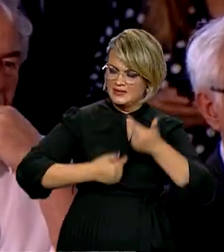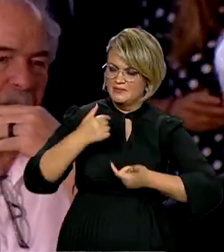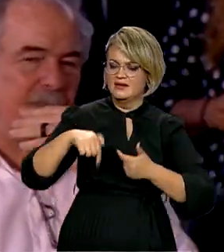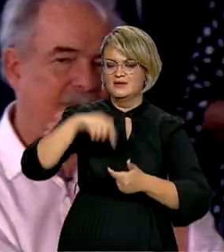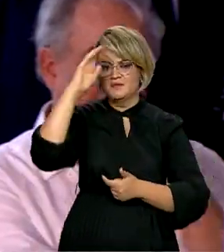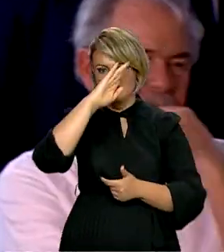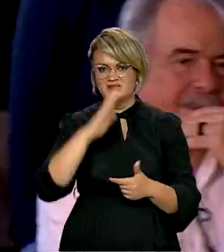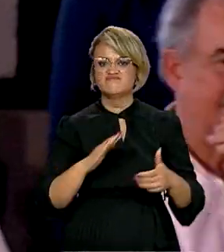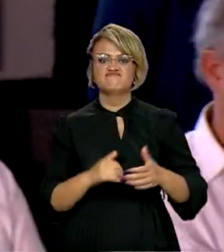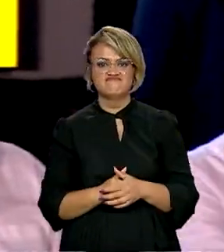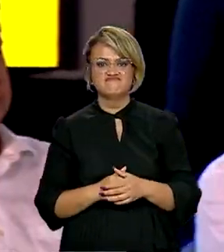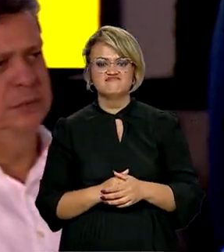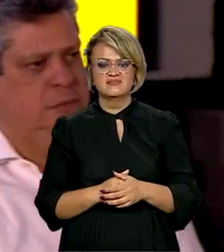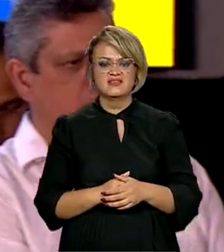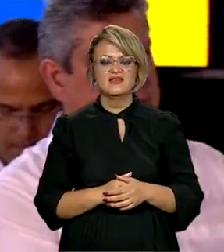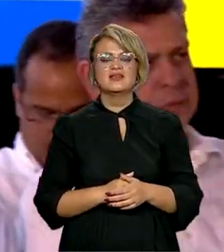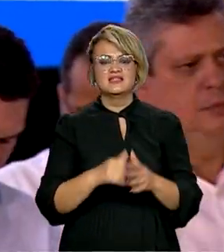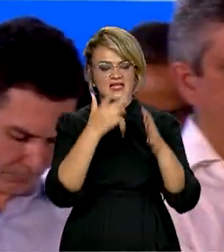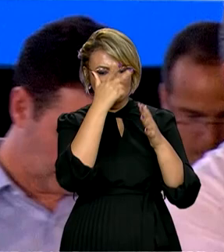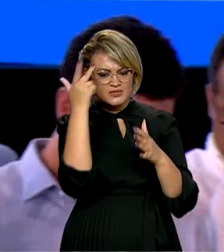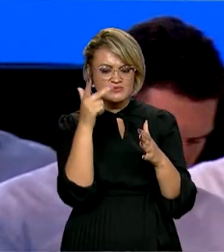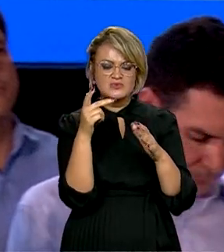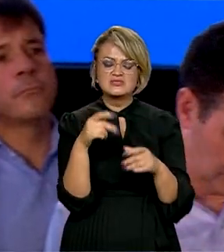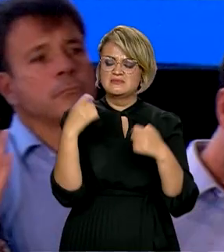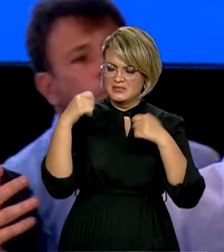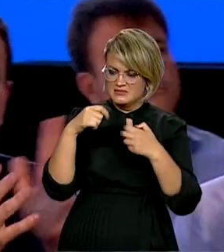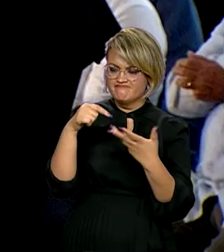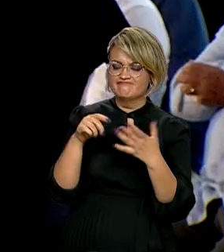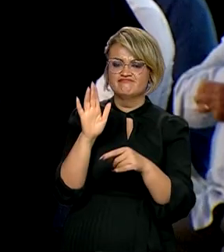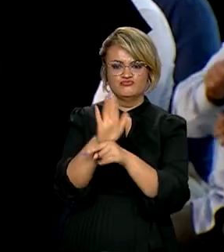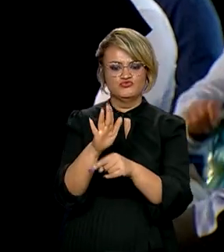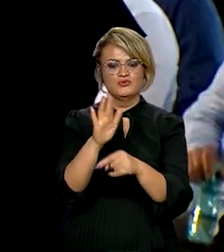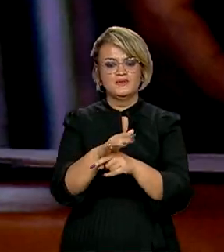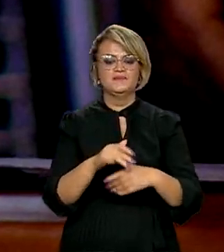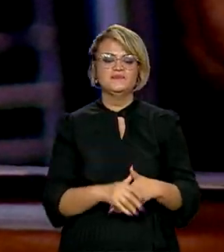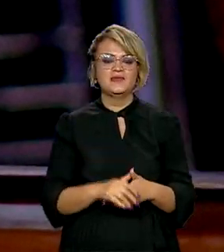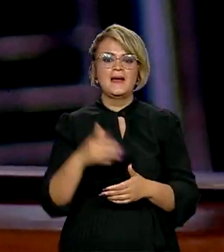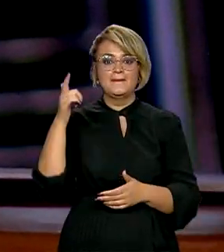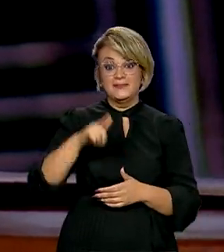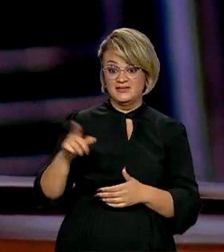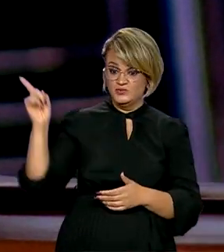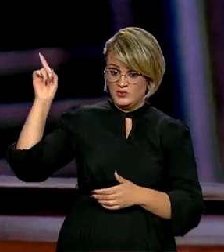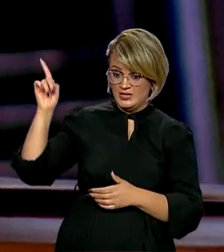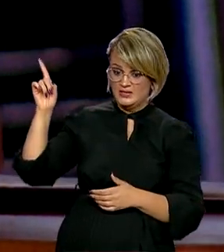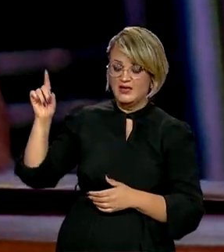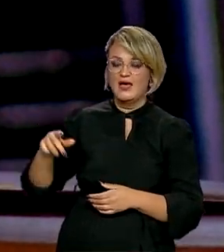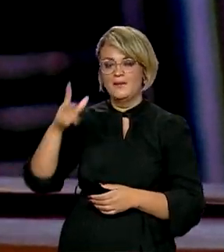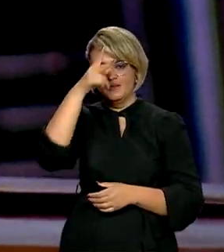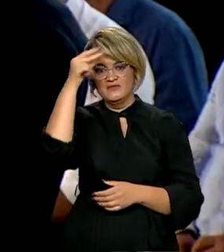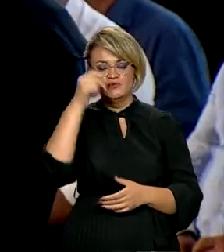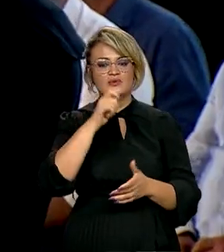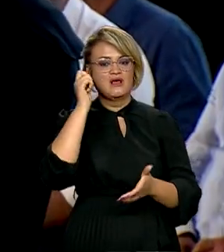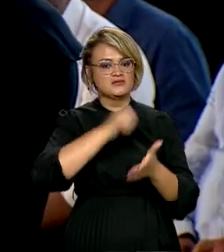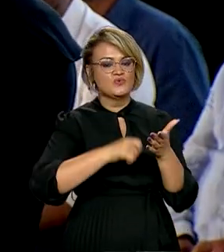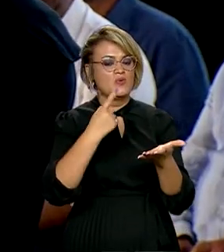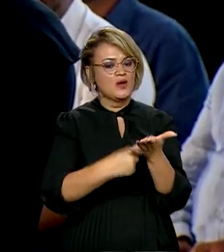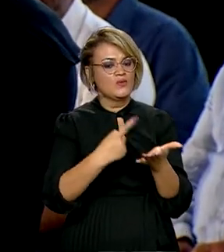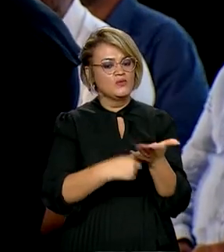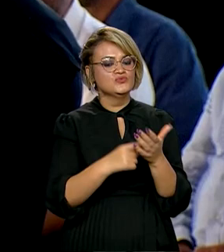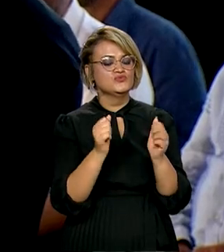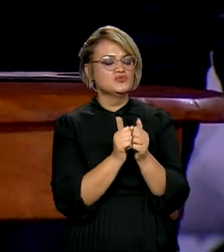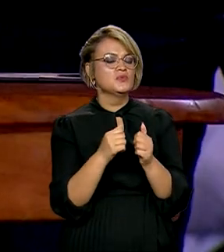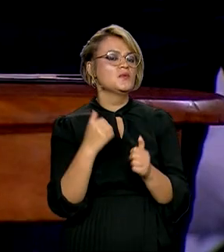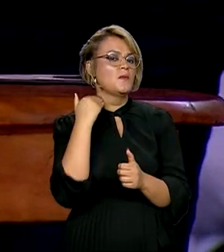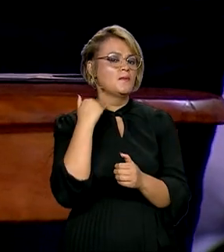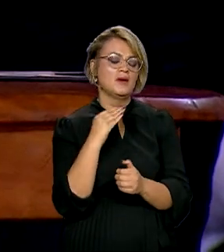deste país e das pessoas mais necessitadas. Além do anel viário, a prefeitura assinou acordos com o Banco do